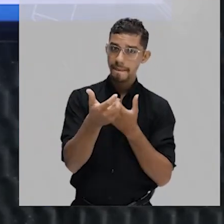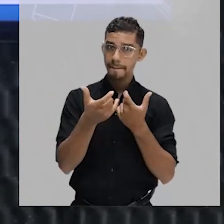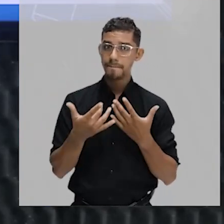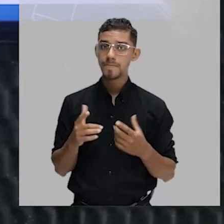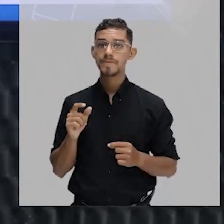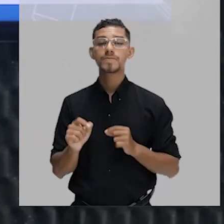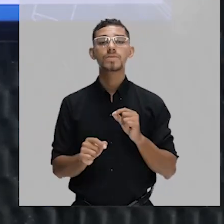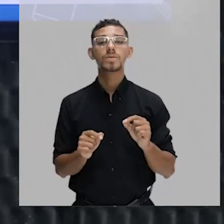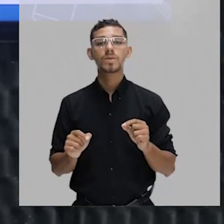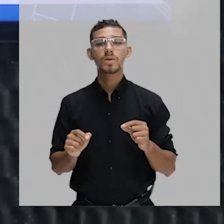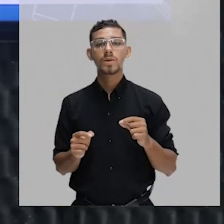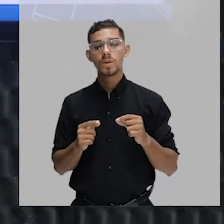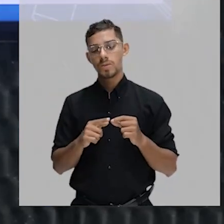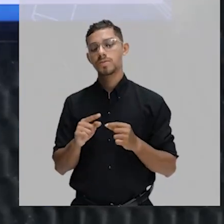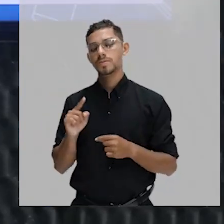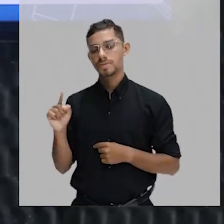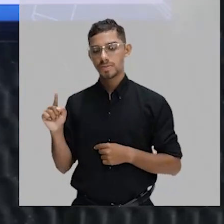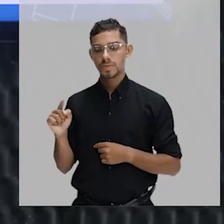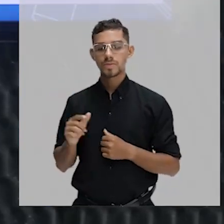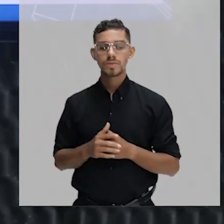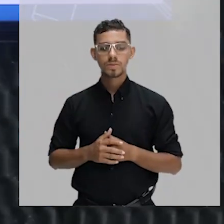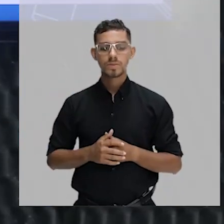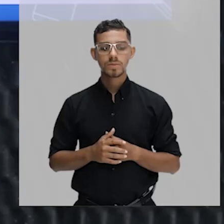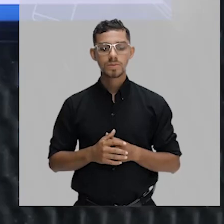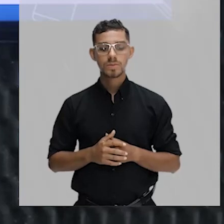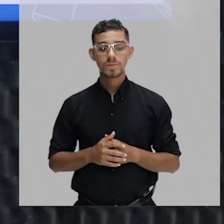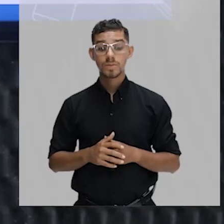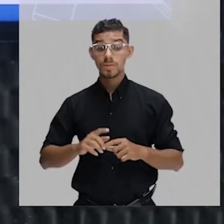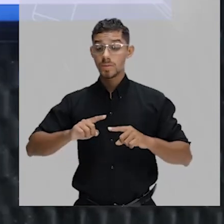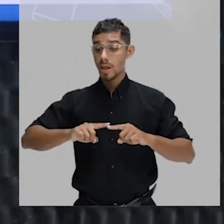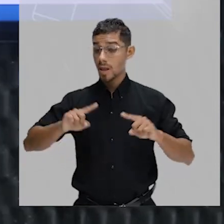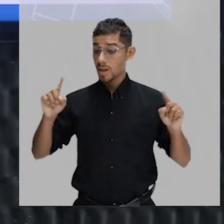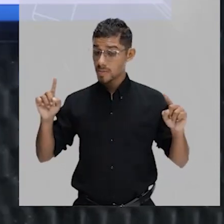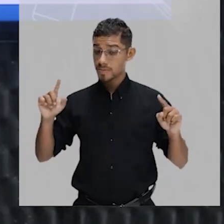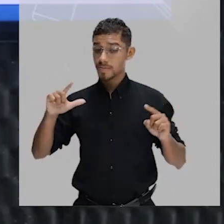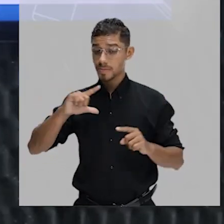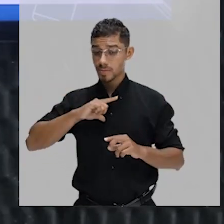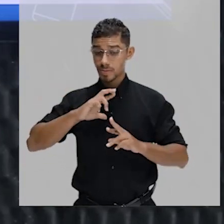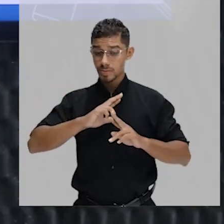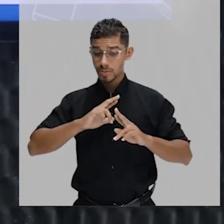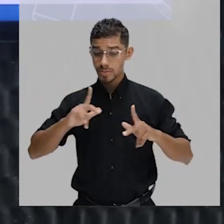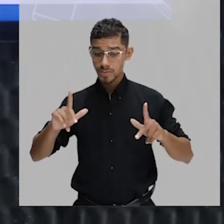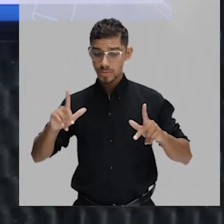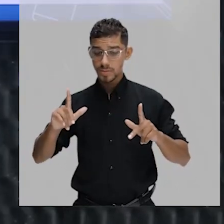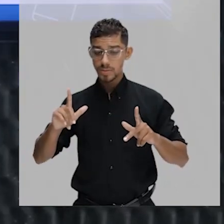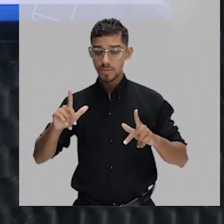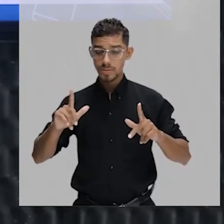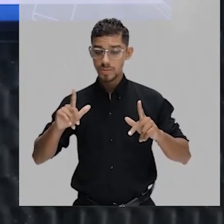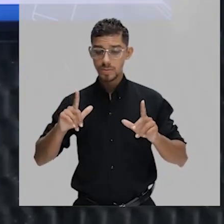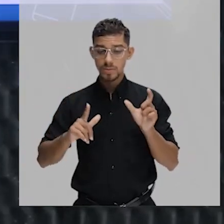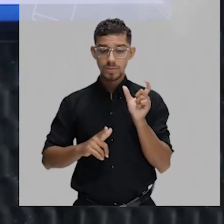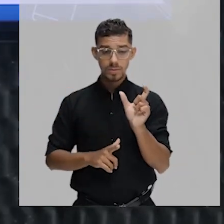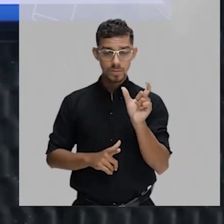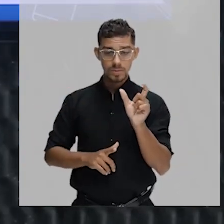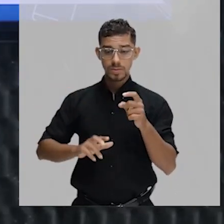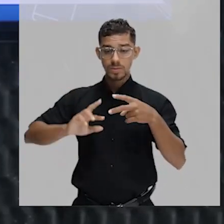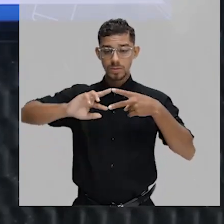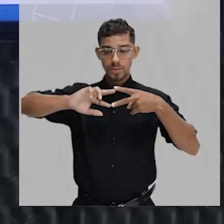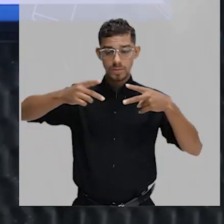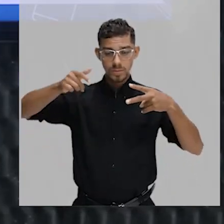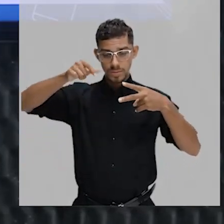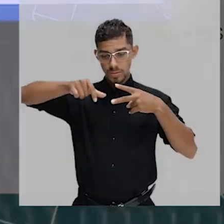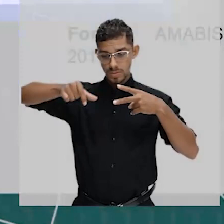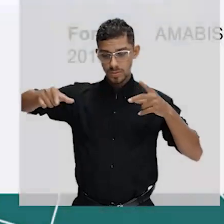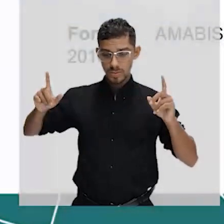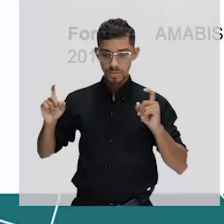a ocitoplasma. Só que existe uma diferença entre o gene bacteriano